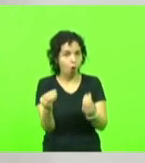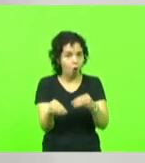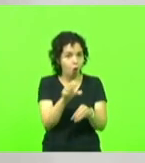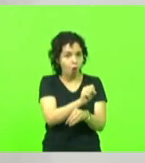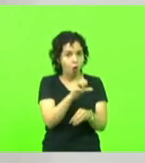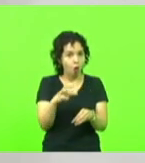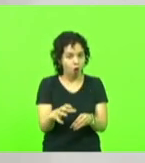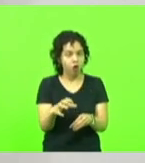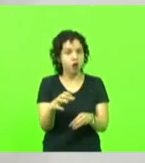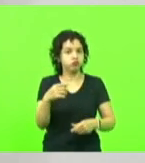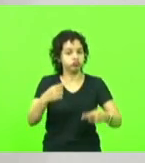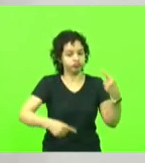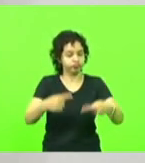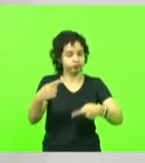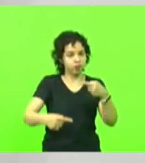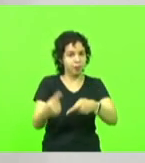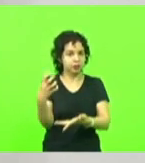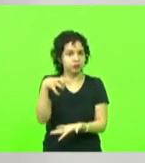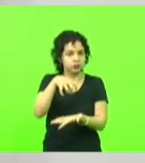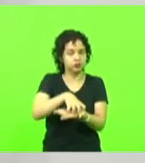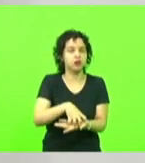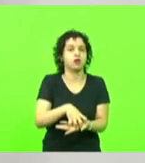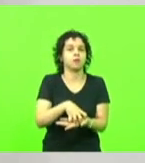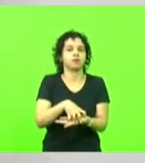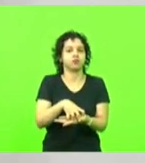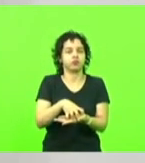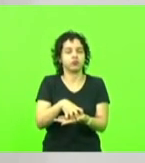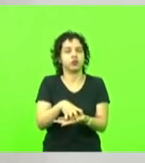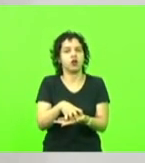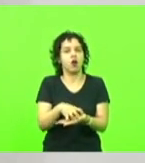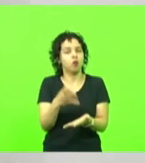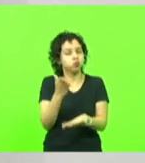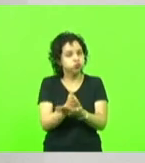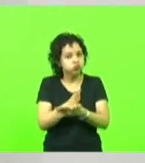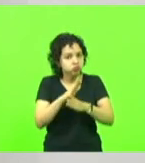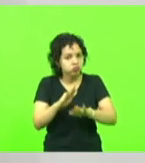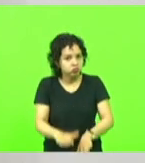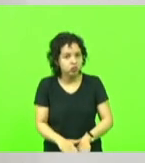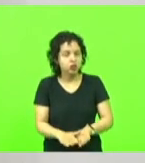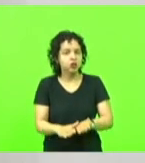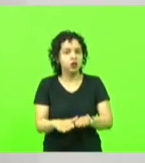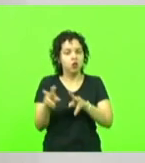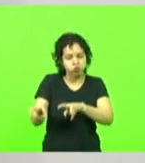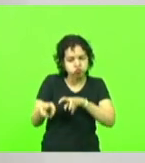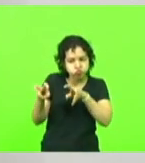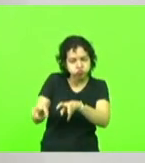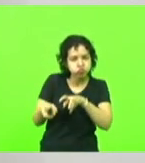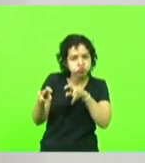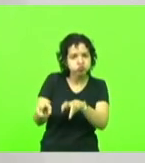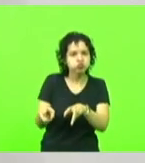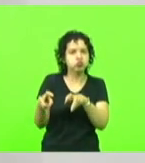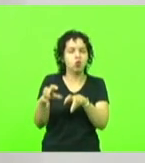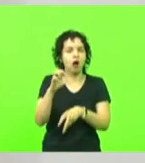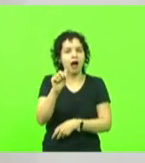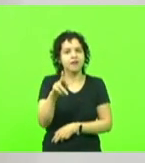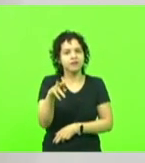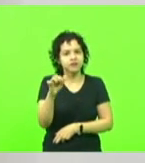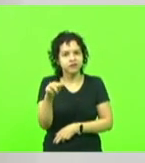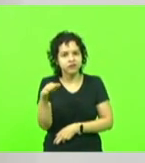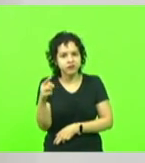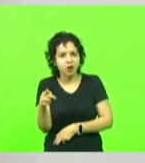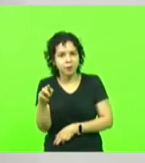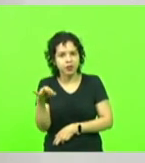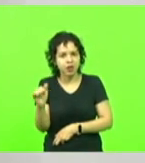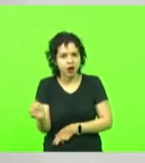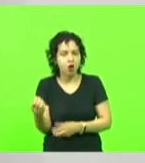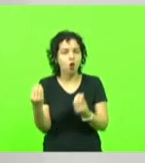debates e um pacto global pelo fim da exploração do carvão mineral para a produção de energia elétrica colocada